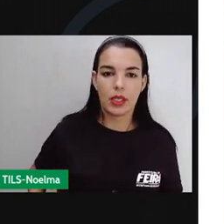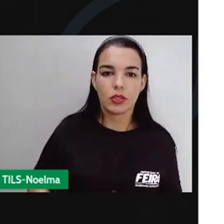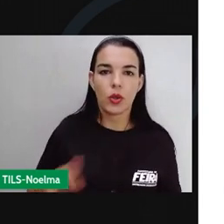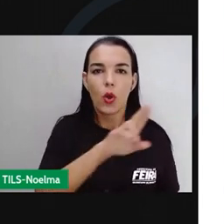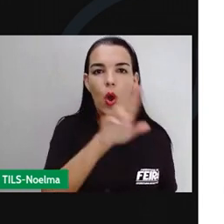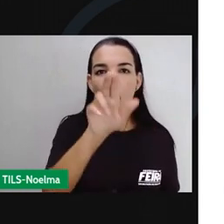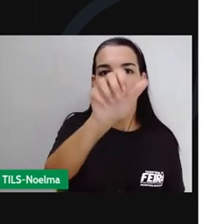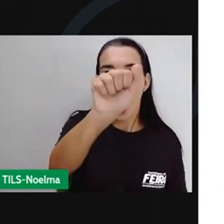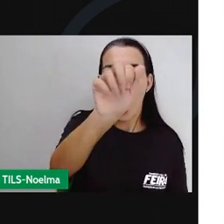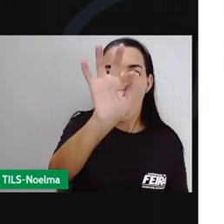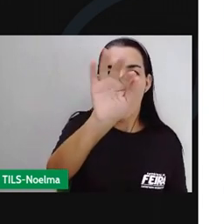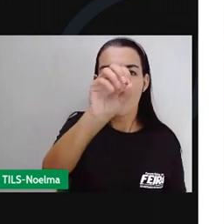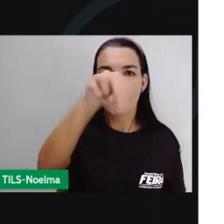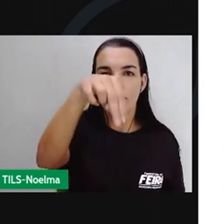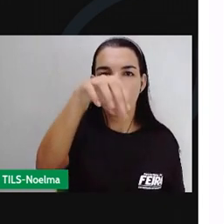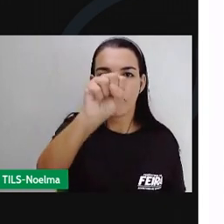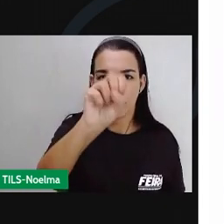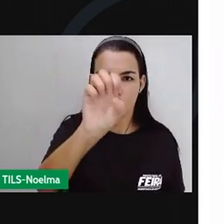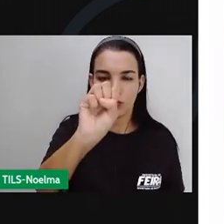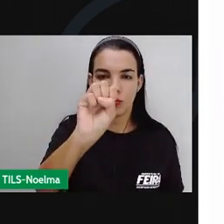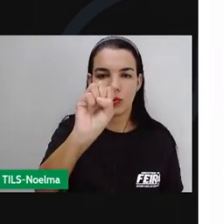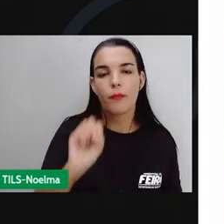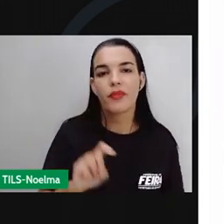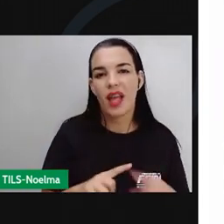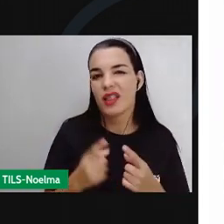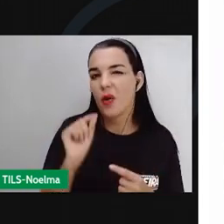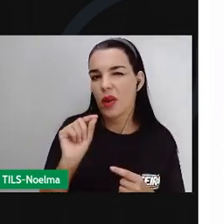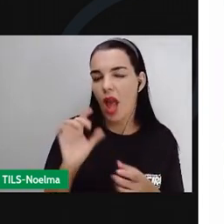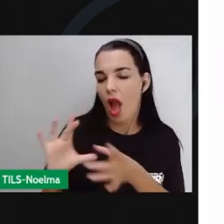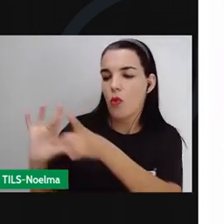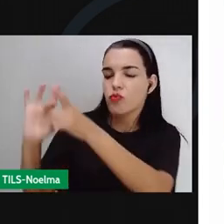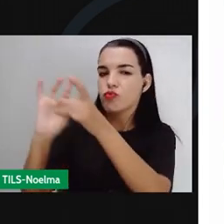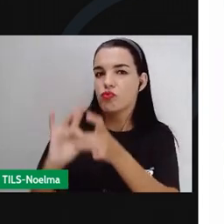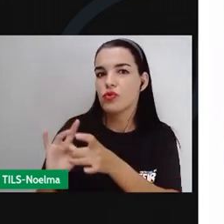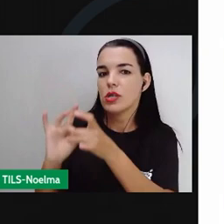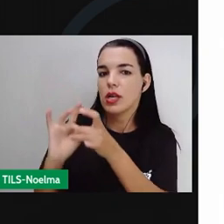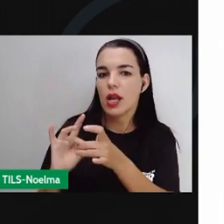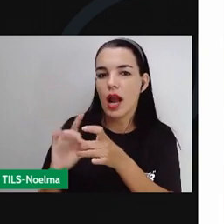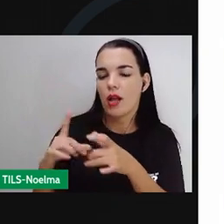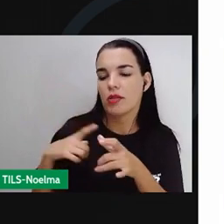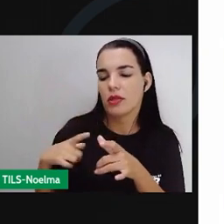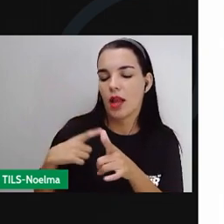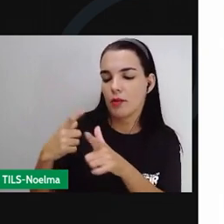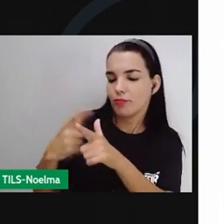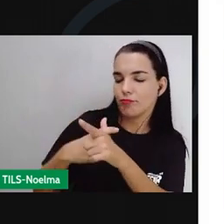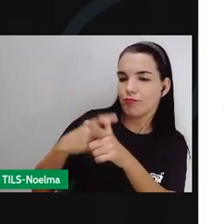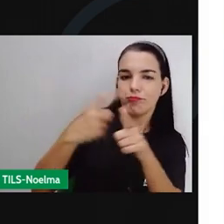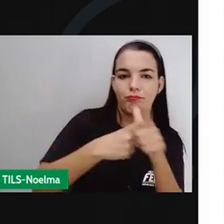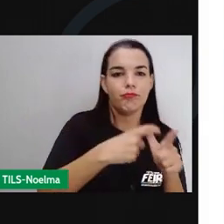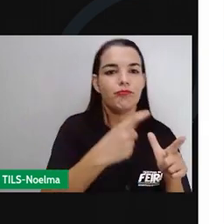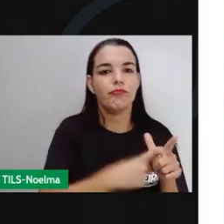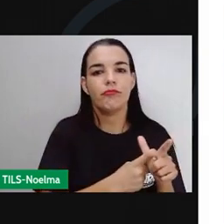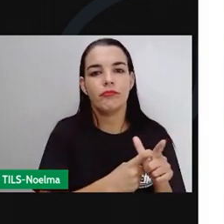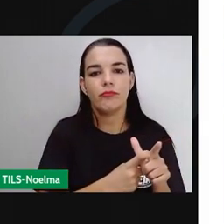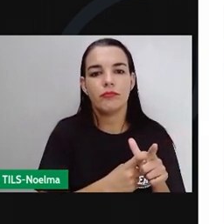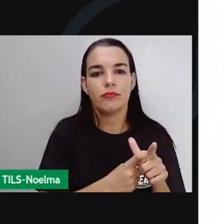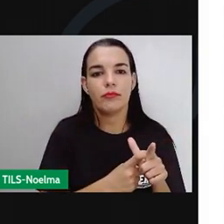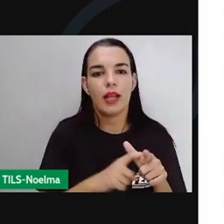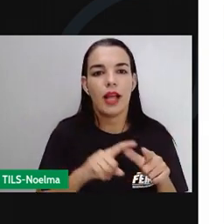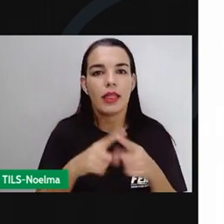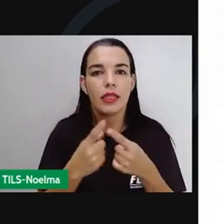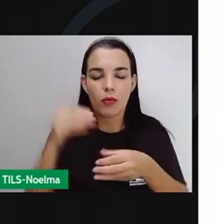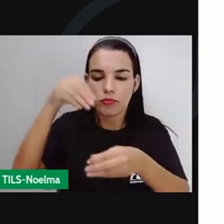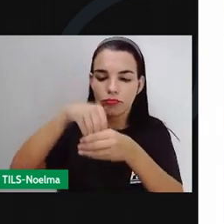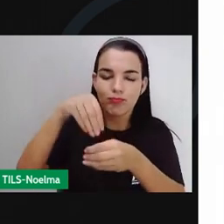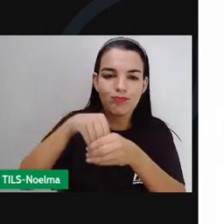União como fiadora dos empréstimos. Esta socialização das perdas faz com que os cofres públicos